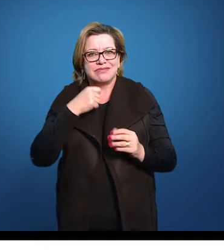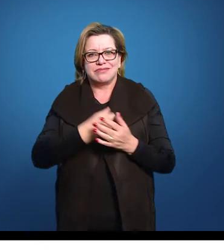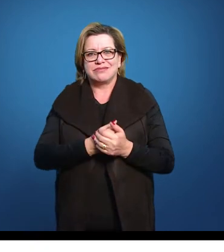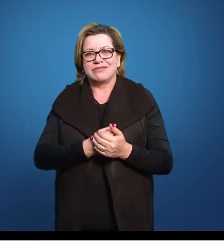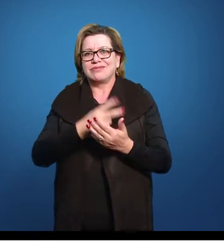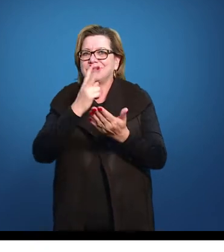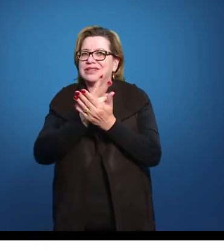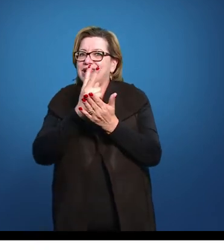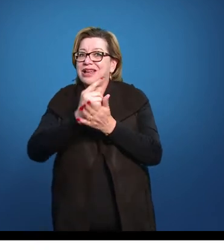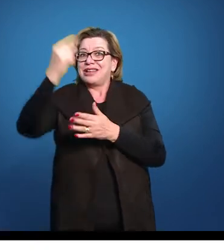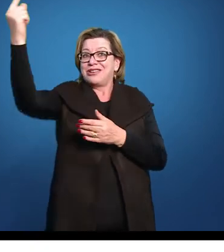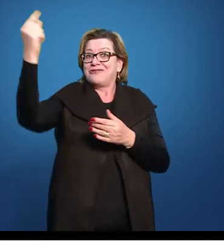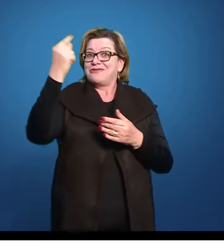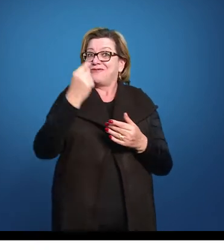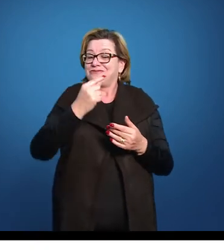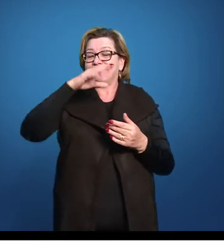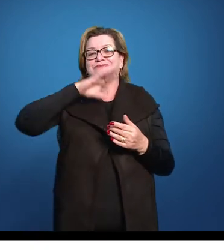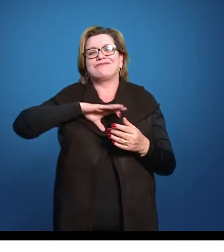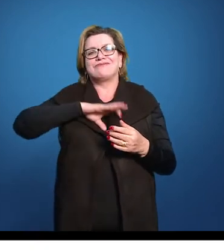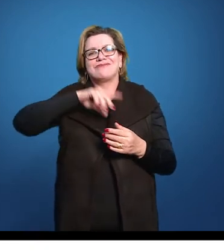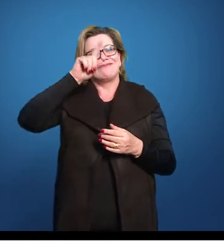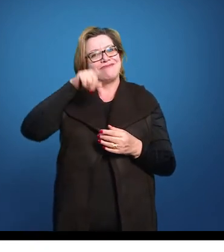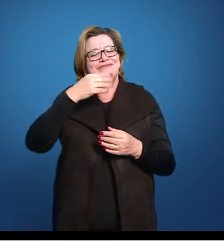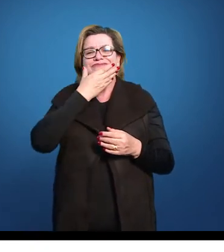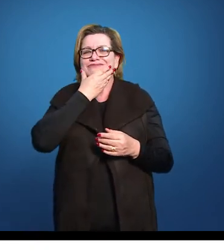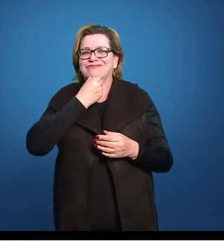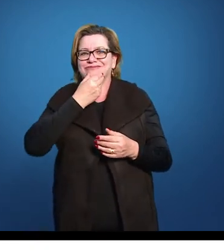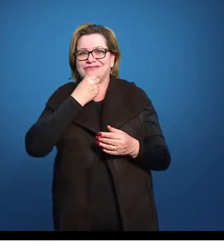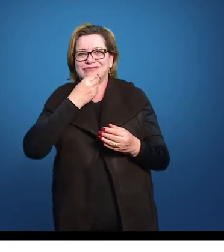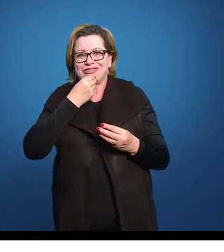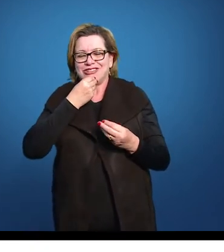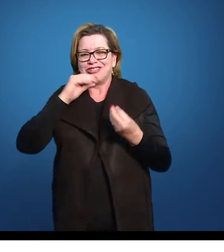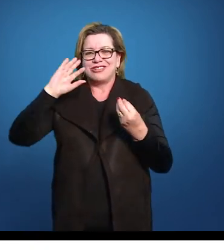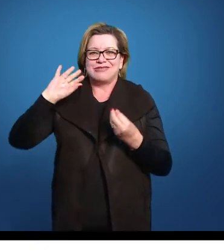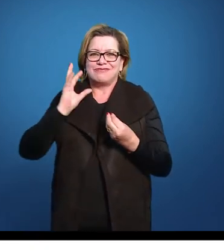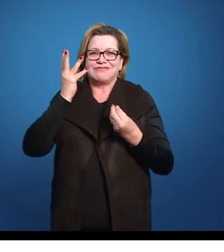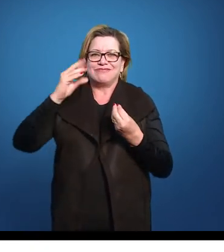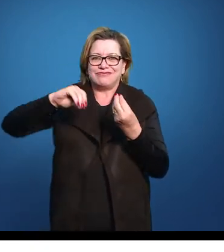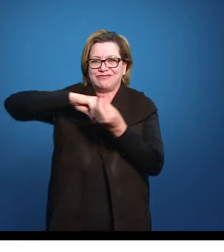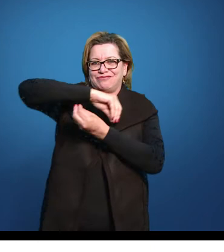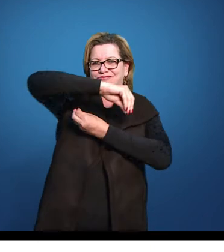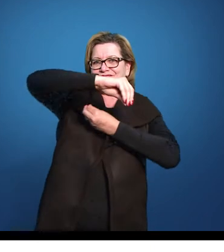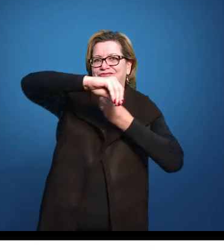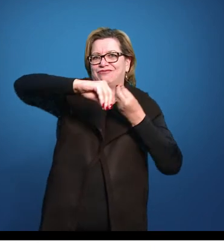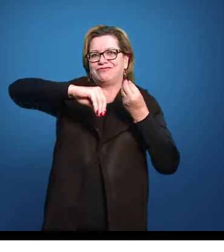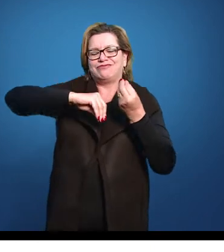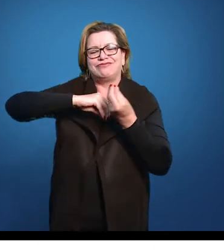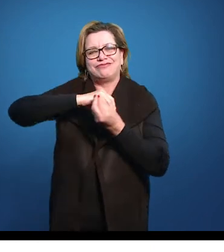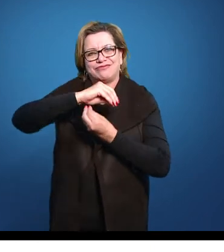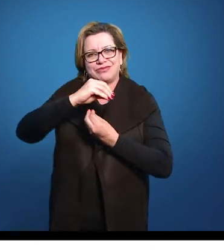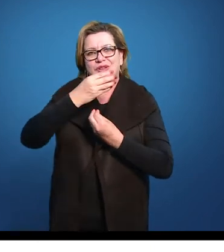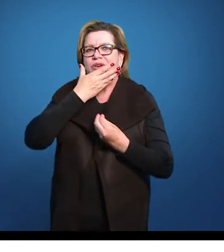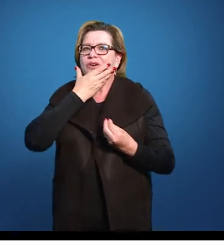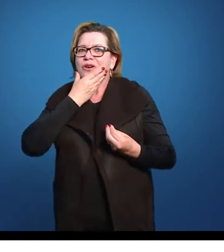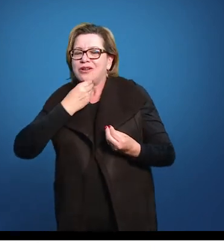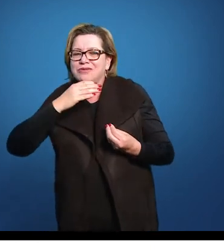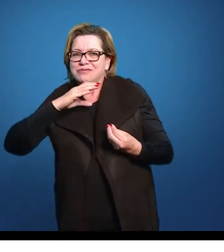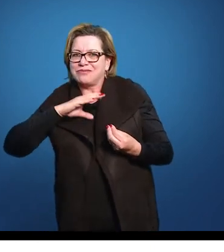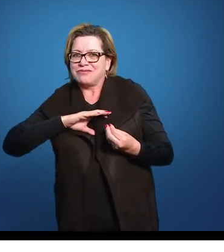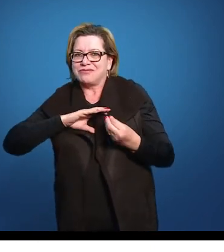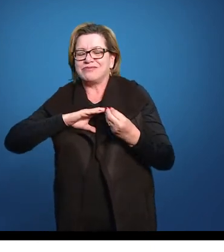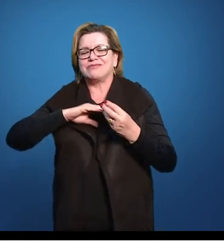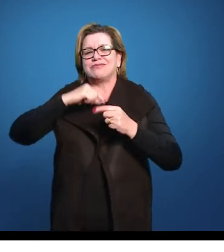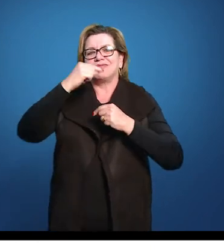homens. e daí que todo esse processo de miscigenação acontece principalmente com homens portugueses e mulheres indígenas primeiro, depois